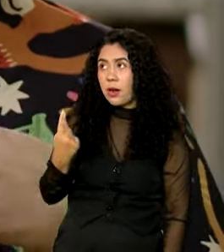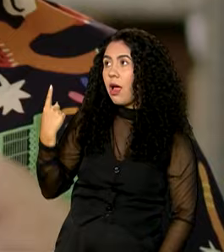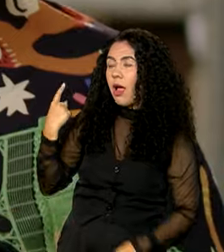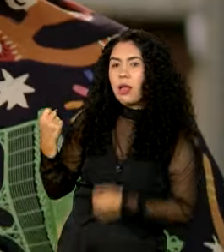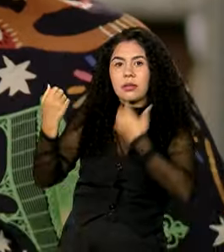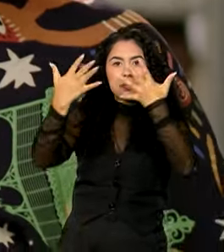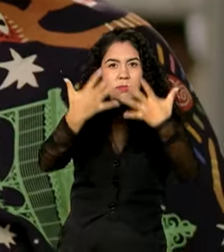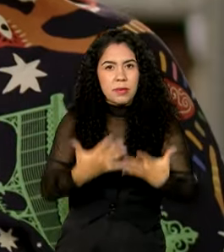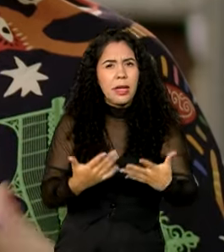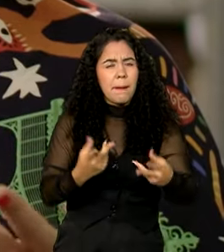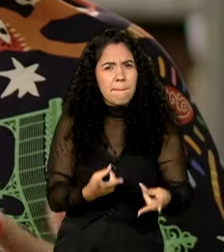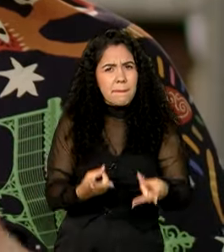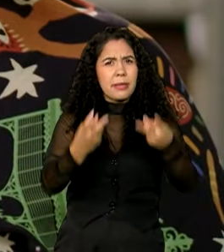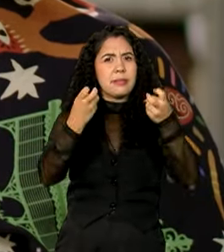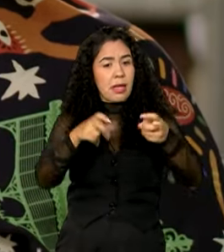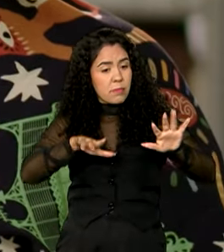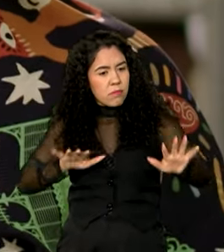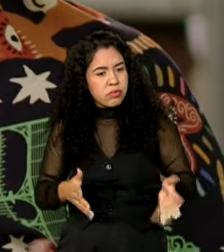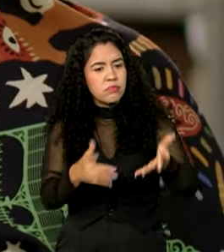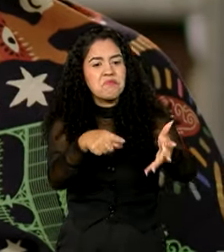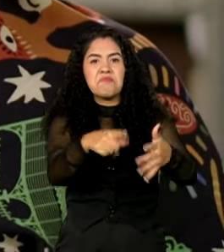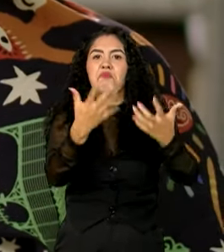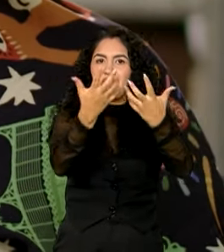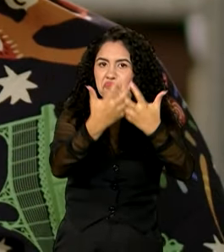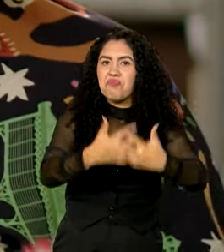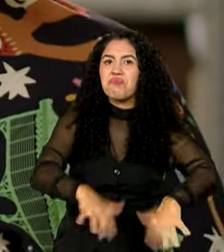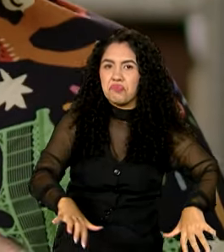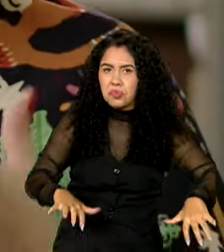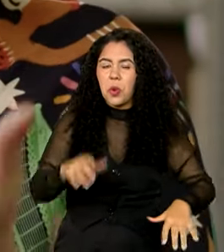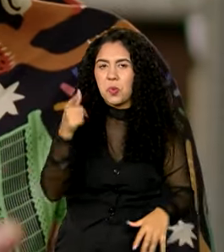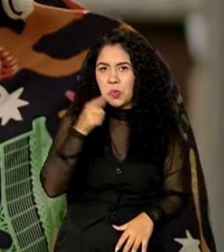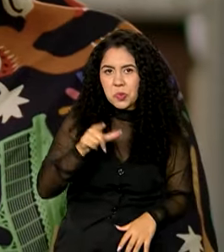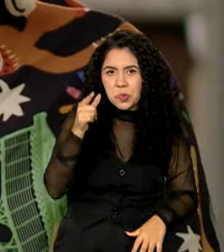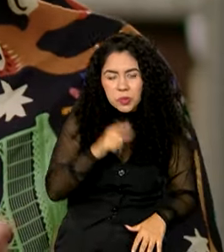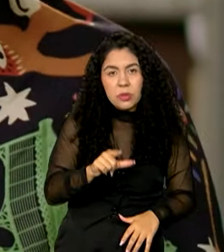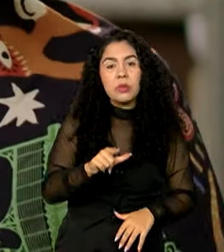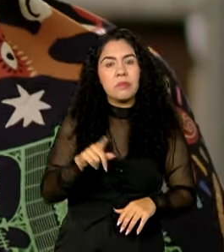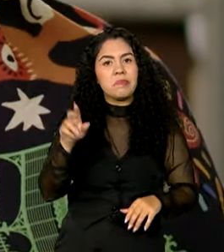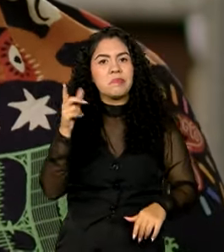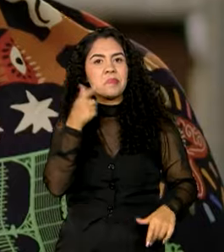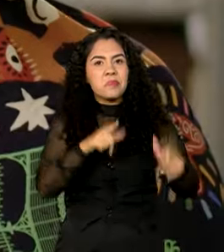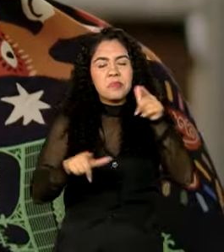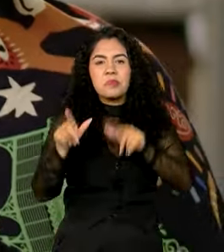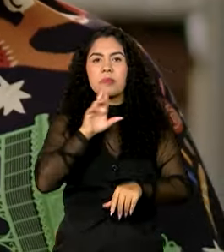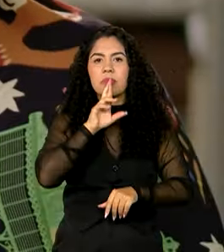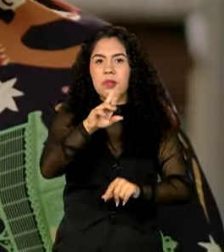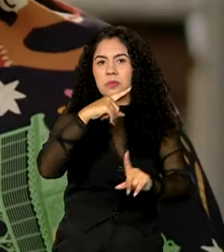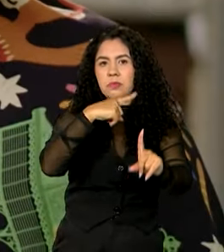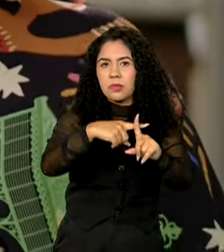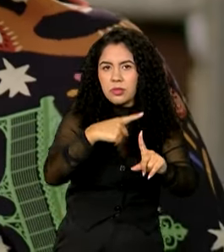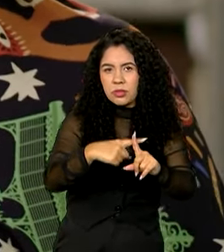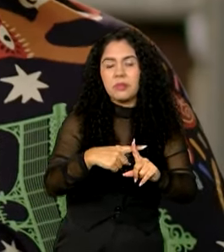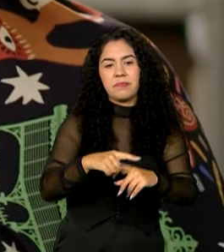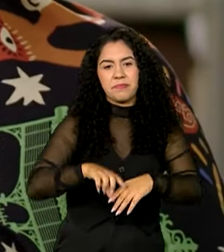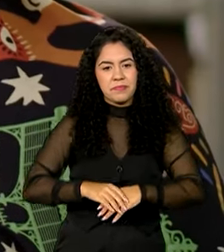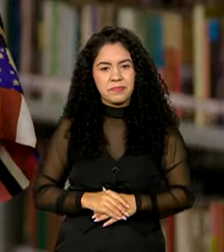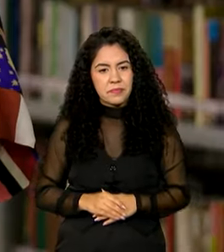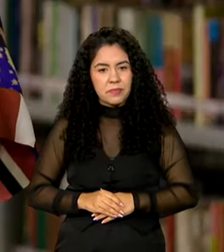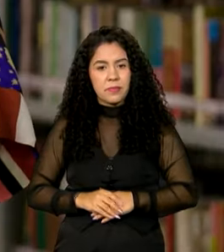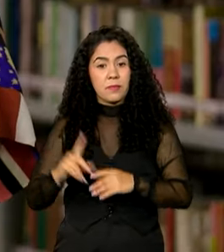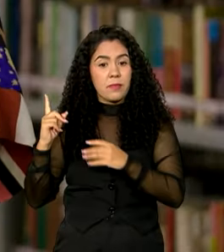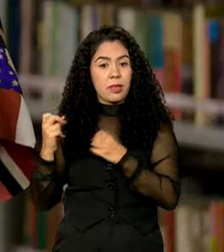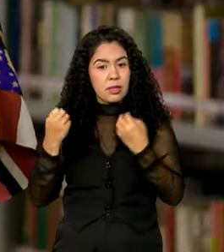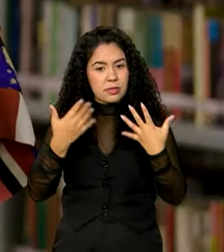o incentivo tem funcionado entre os estudantes e feito diferença na vida dos adolescentes.